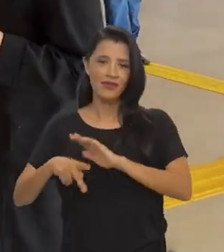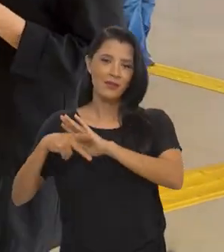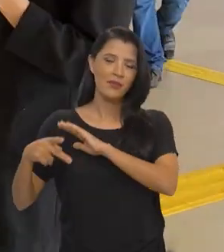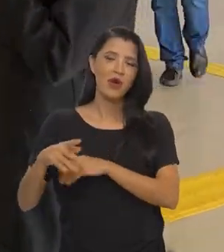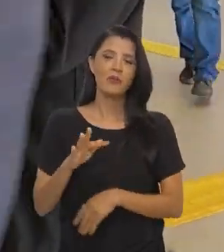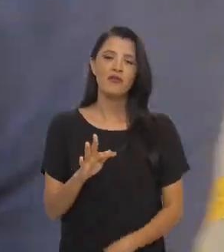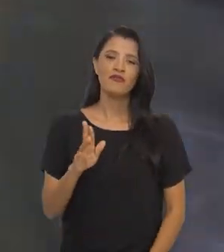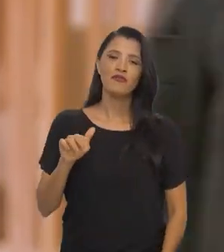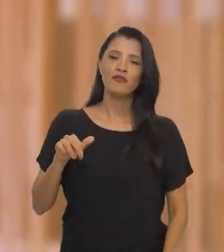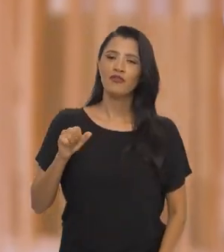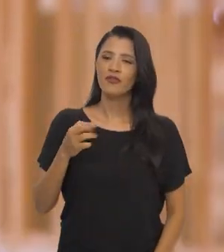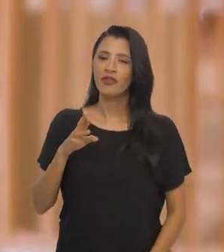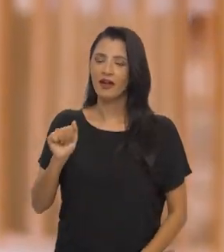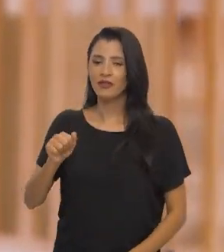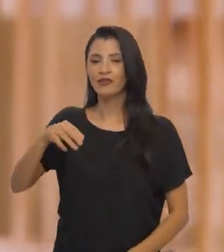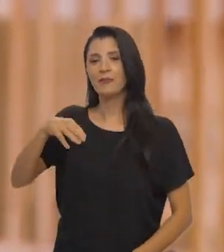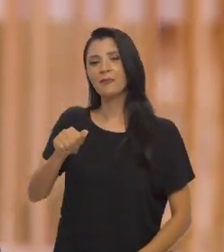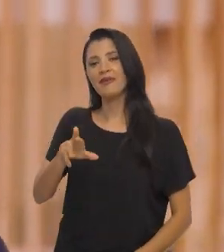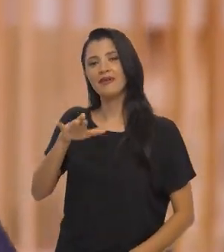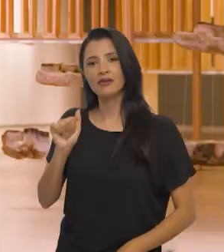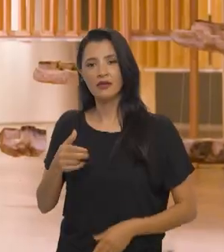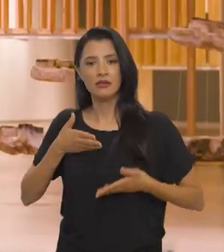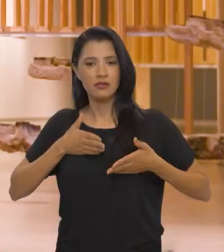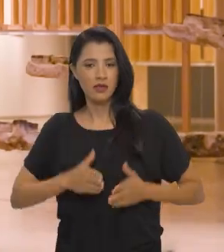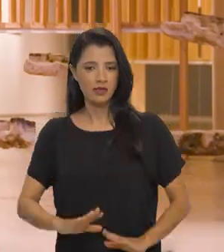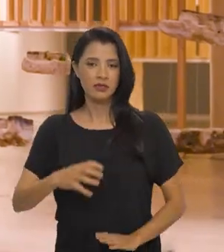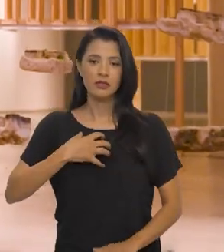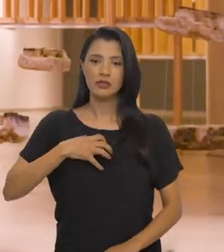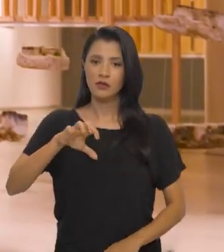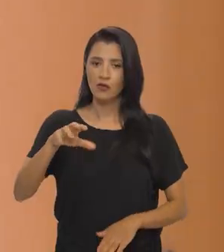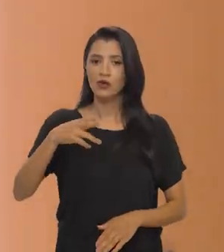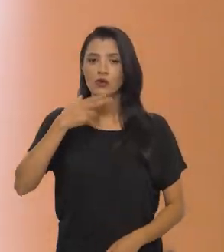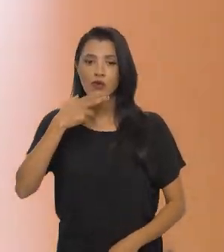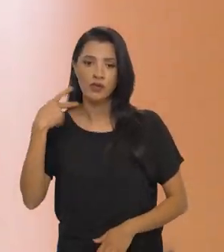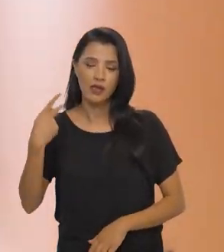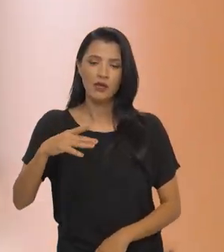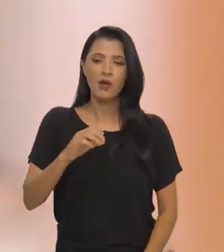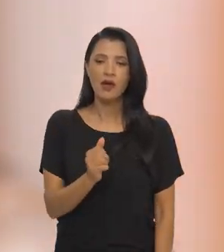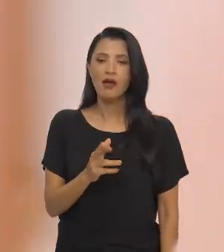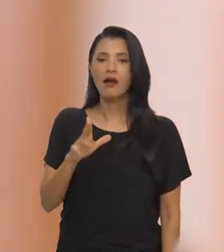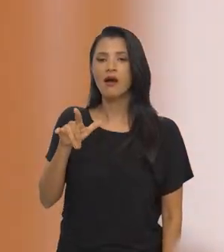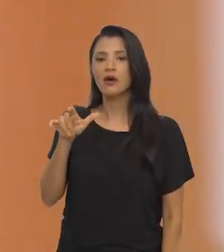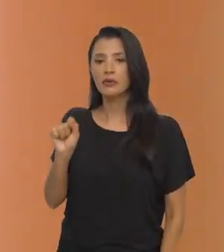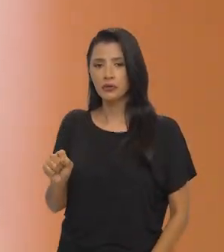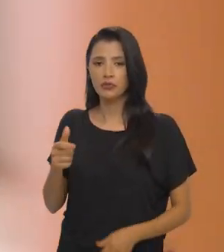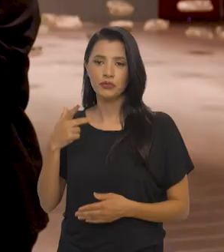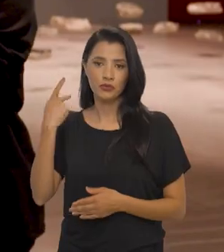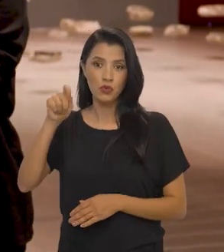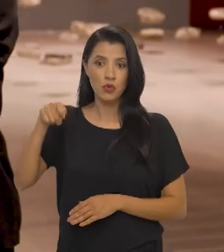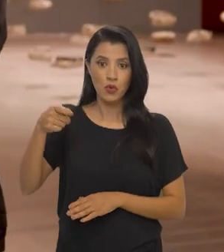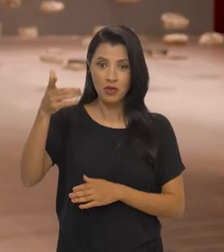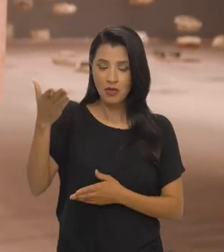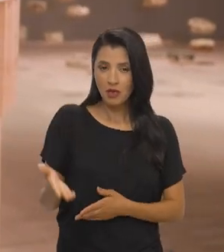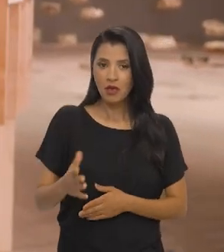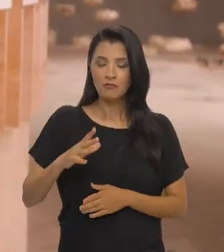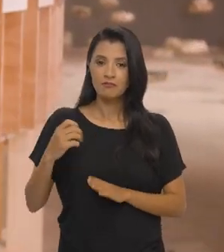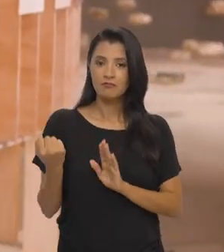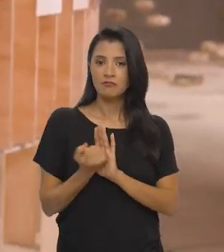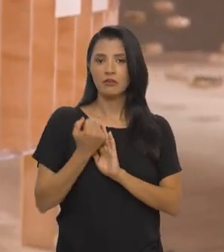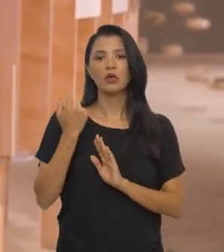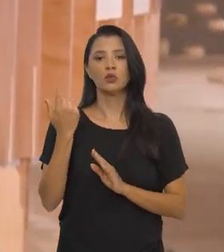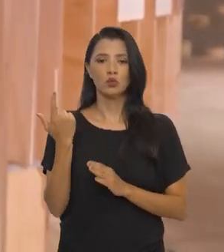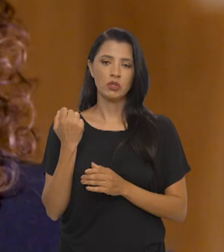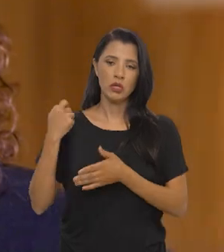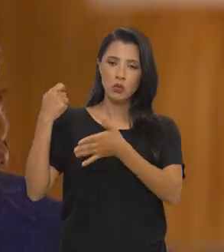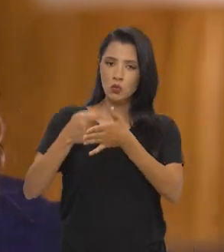é a presidenta da Funarte, Maria Marighella. Nascida em Salvador, neta de Carlos Marighella, considerado um dos